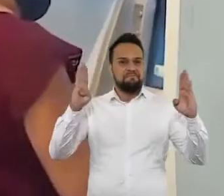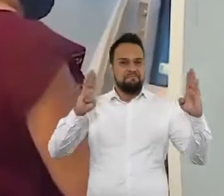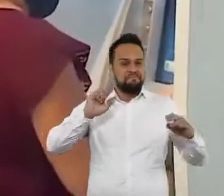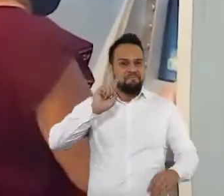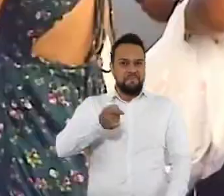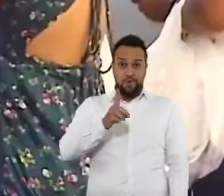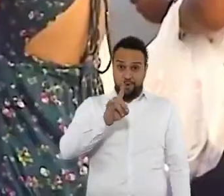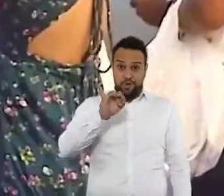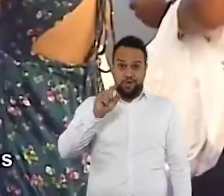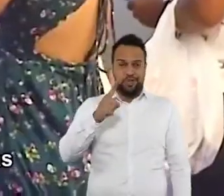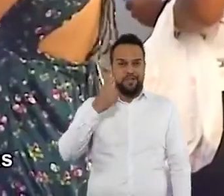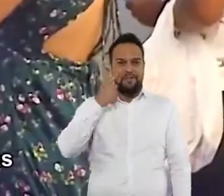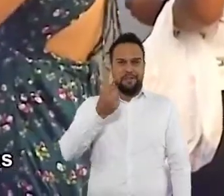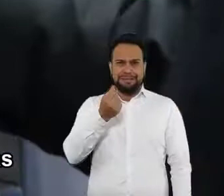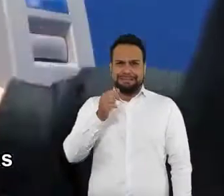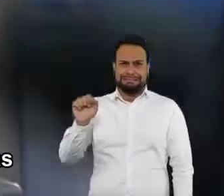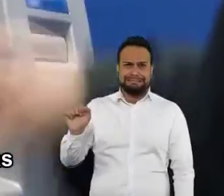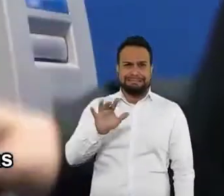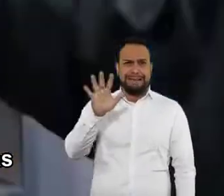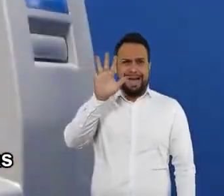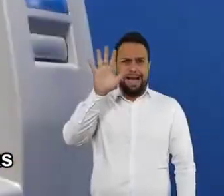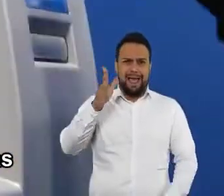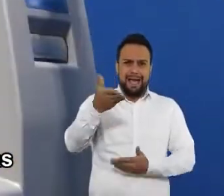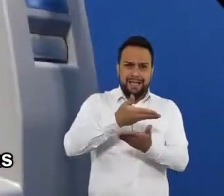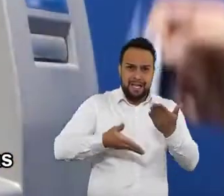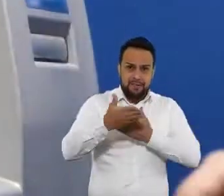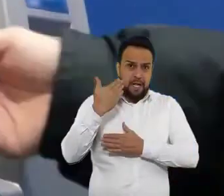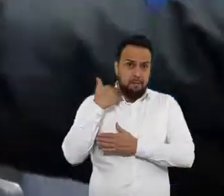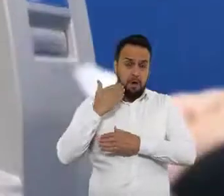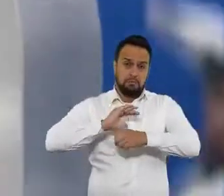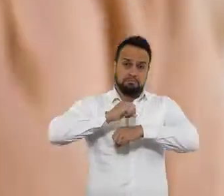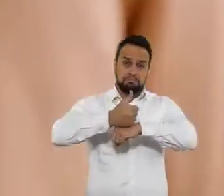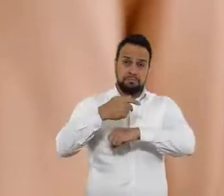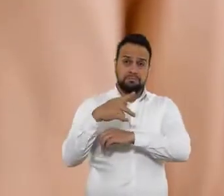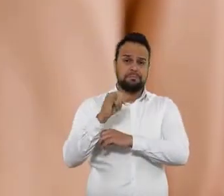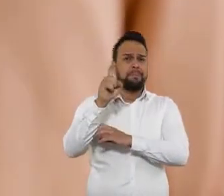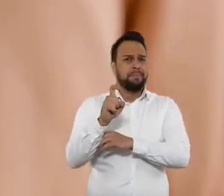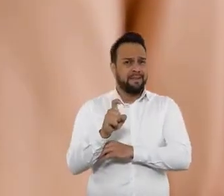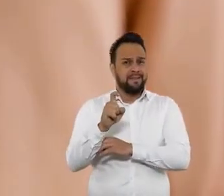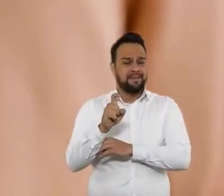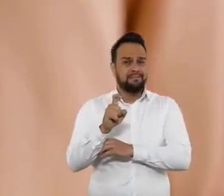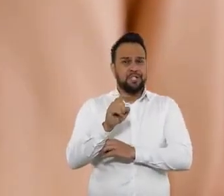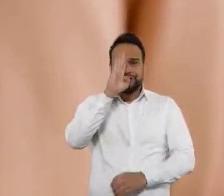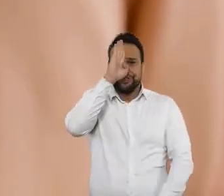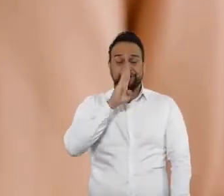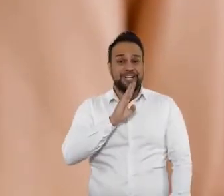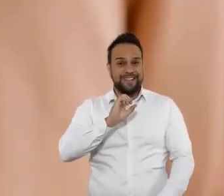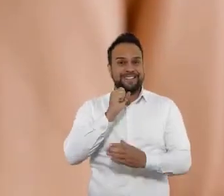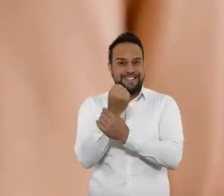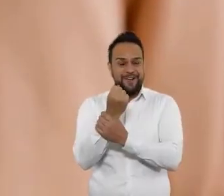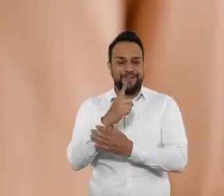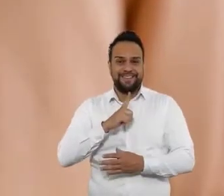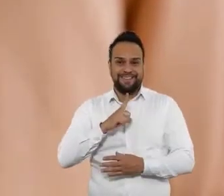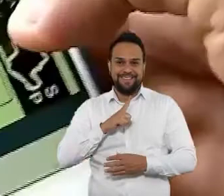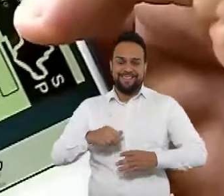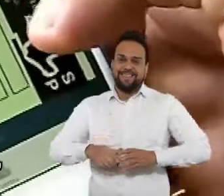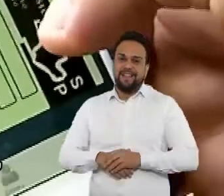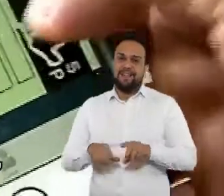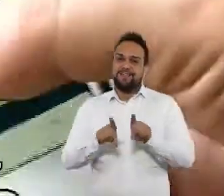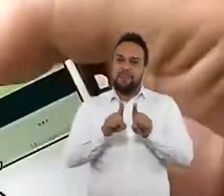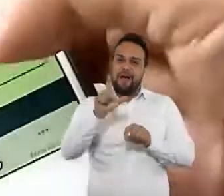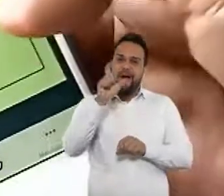Em mil dias, vimos as caras transferências bancárias serem substituídas pelo PIX, gratuito e seguro.